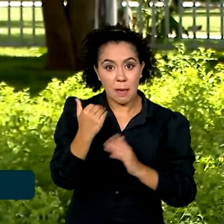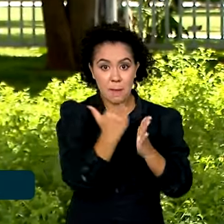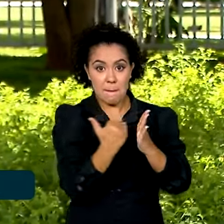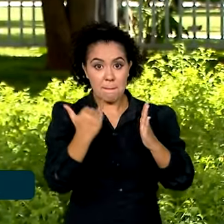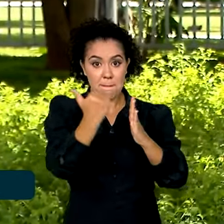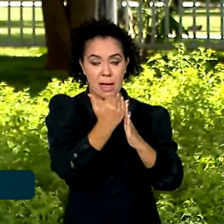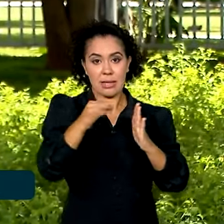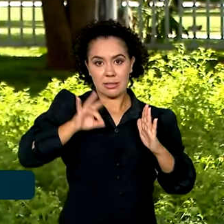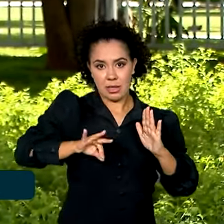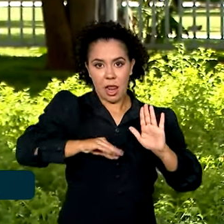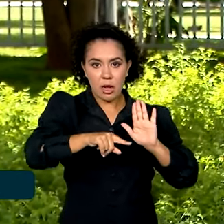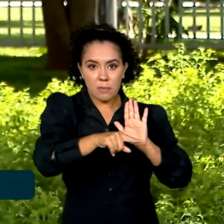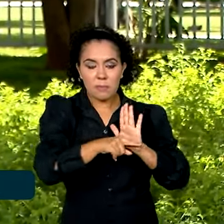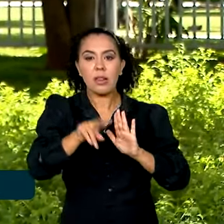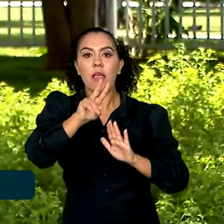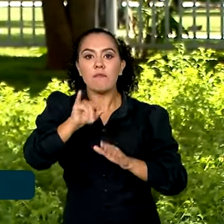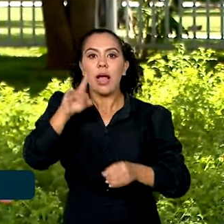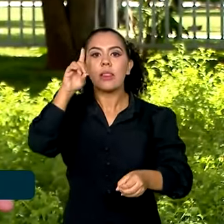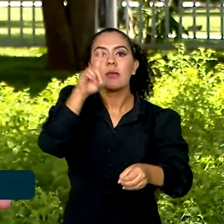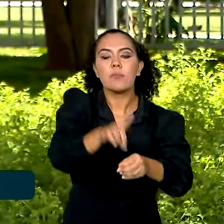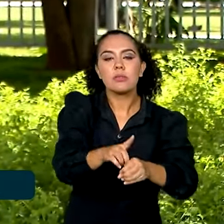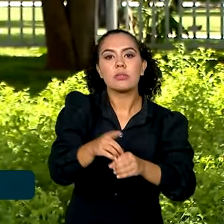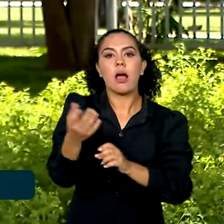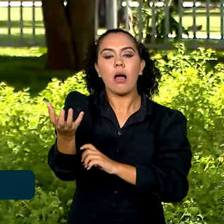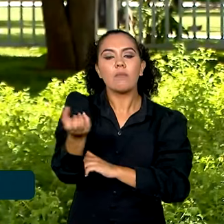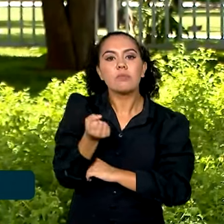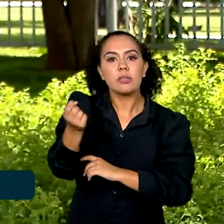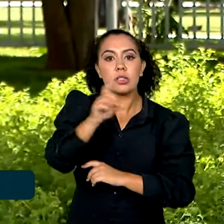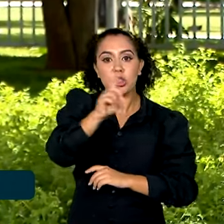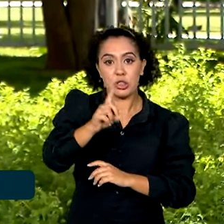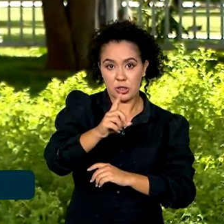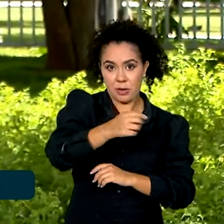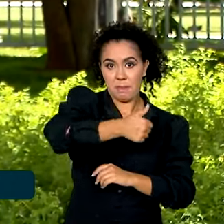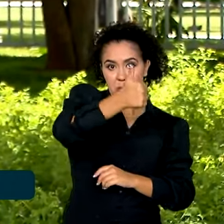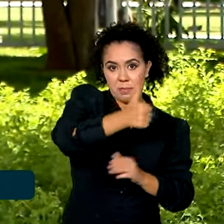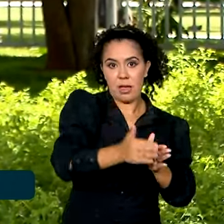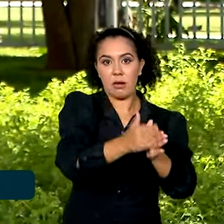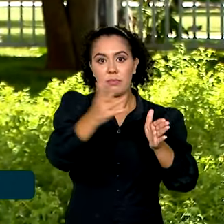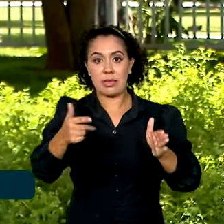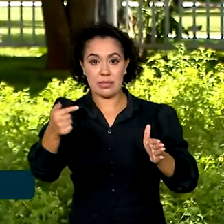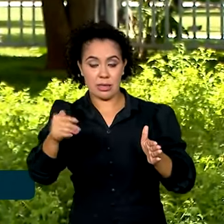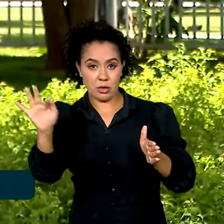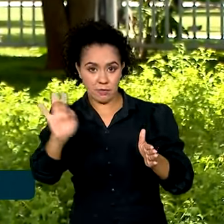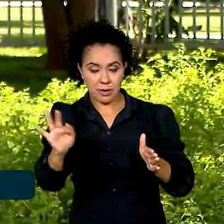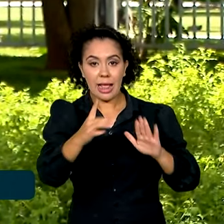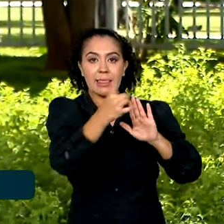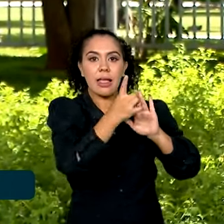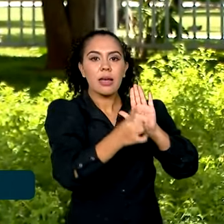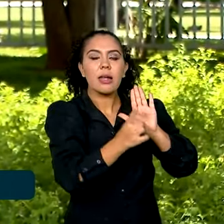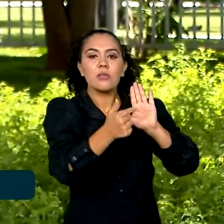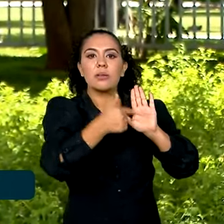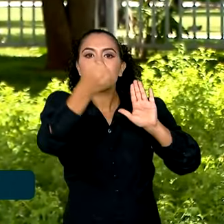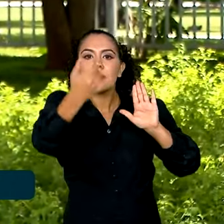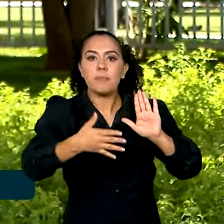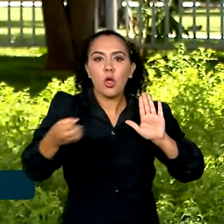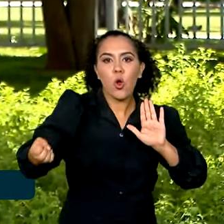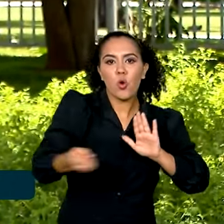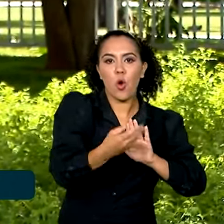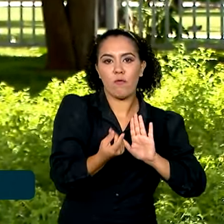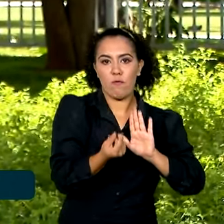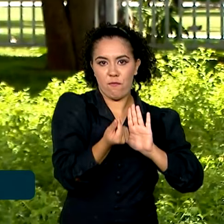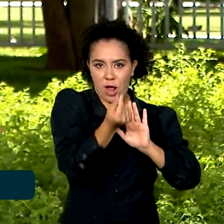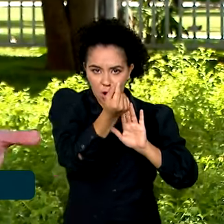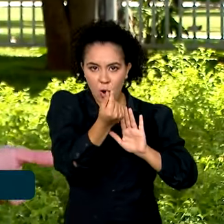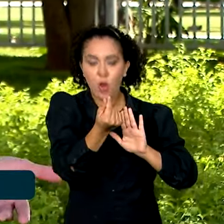vai ter o benefício depositado entre os dias 1º e 7 de fevereiro. O decreto com o novo valor do salário mínimo, que